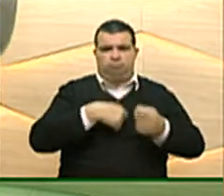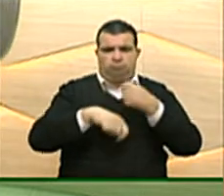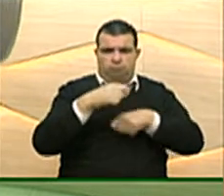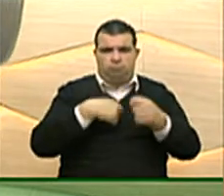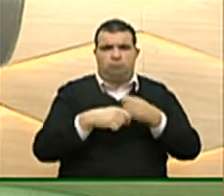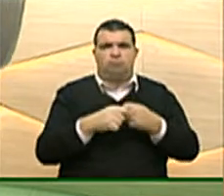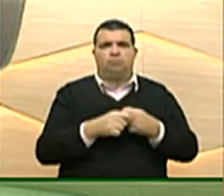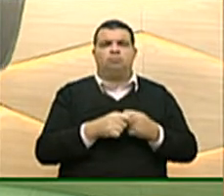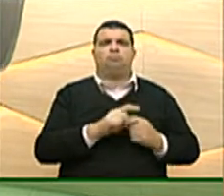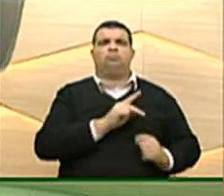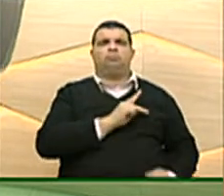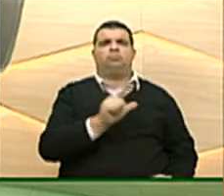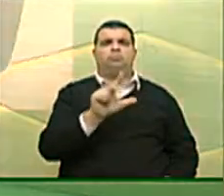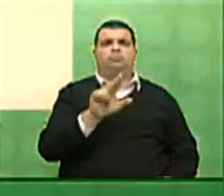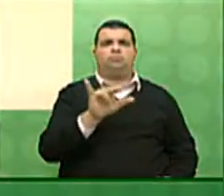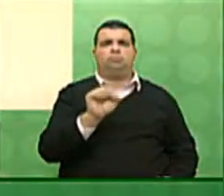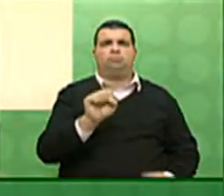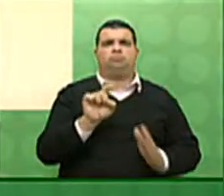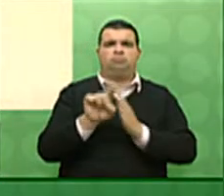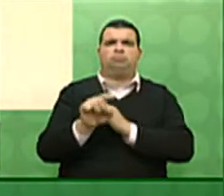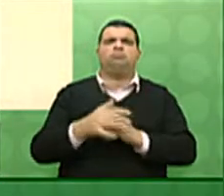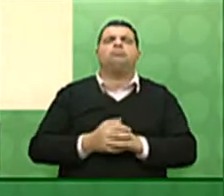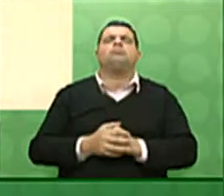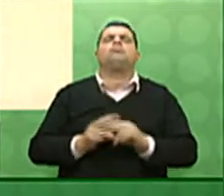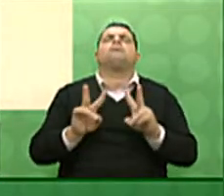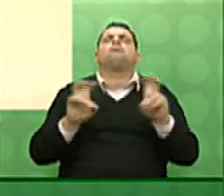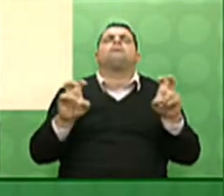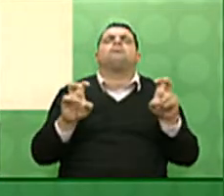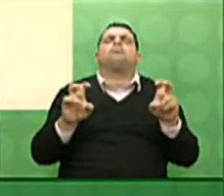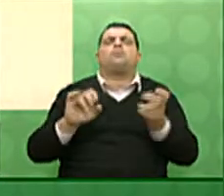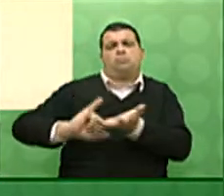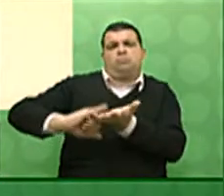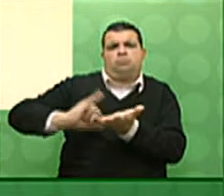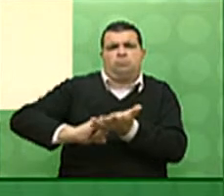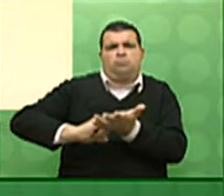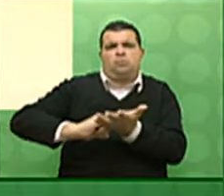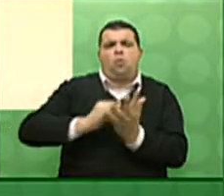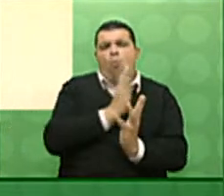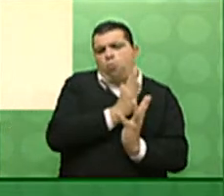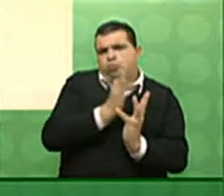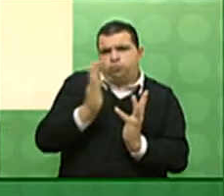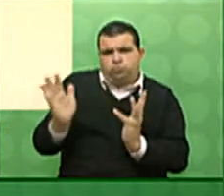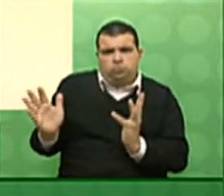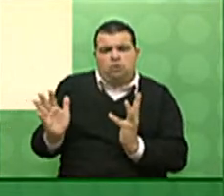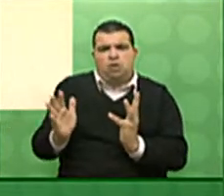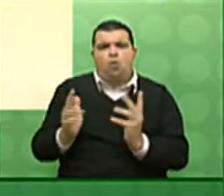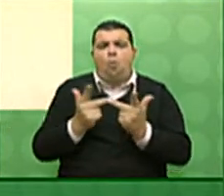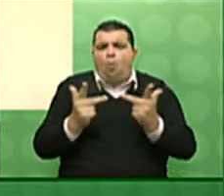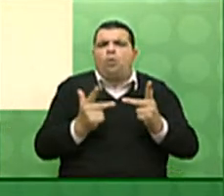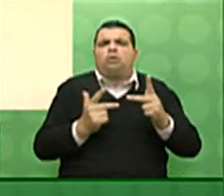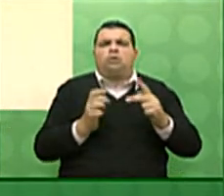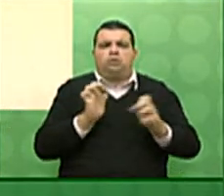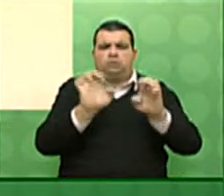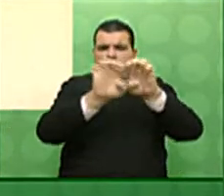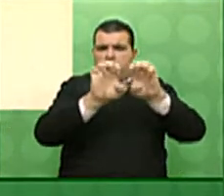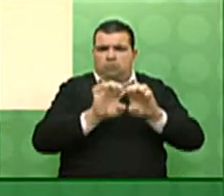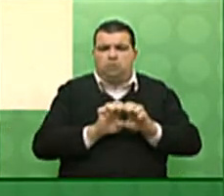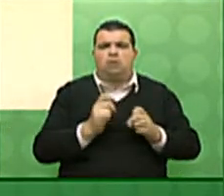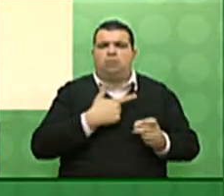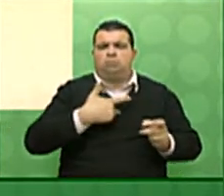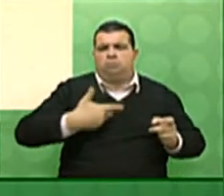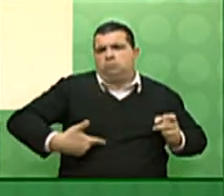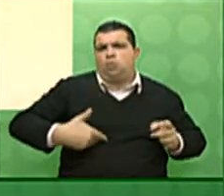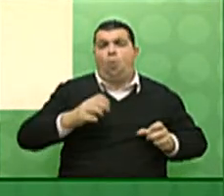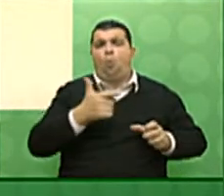As bandeiras de disciplina fiscal, racionalização da máquina pública e amplas reformas